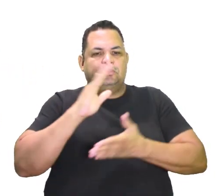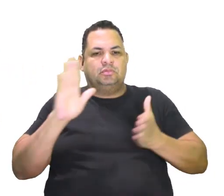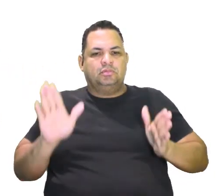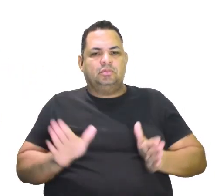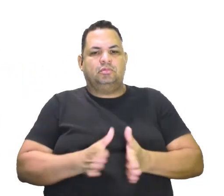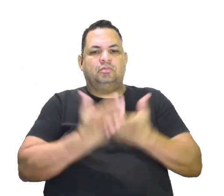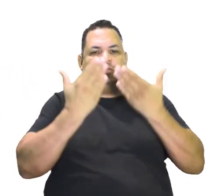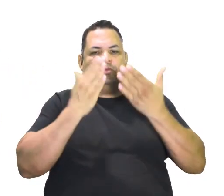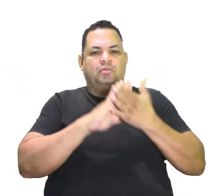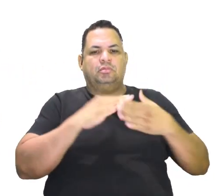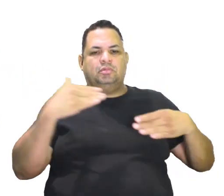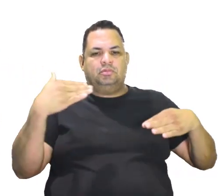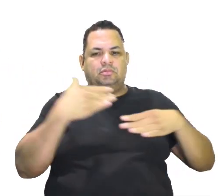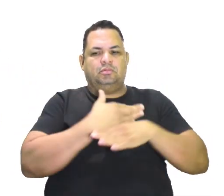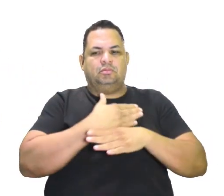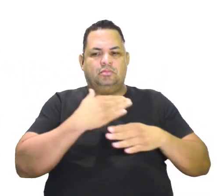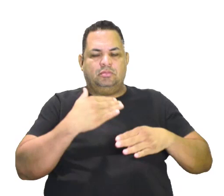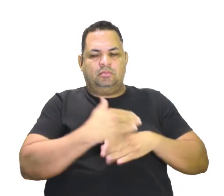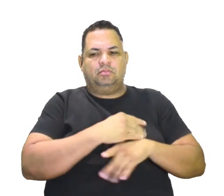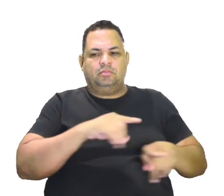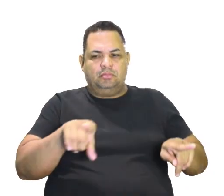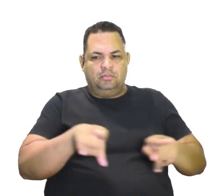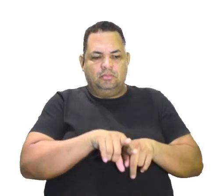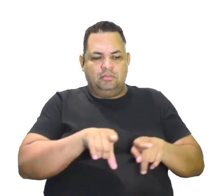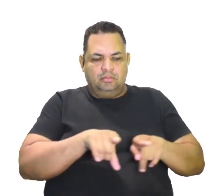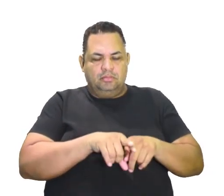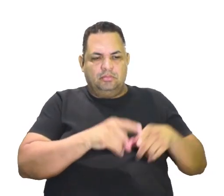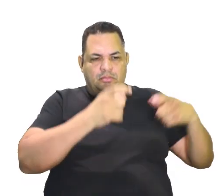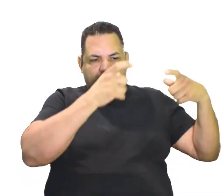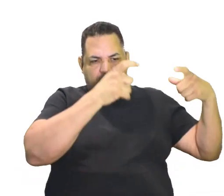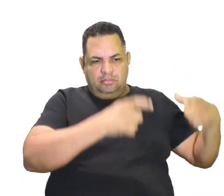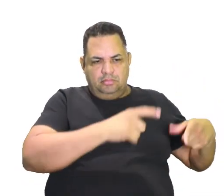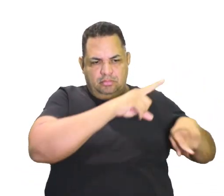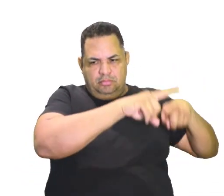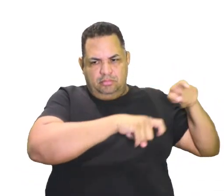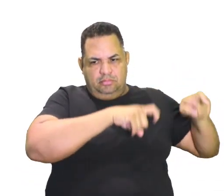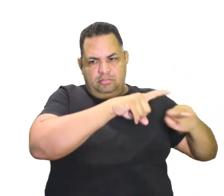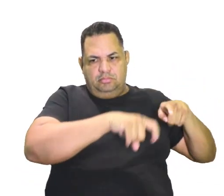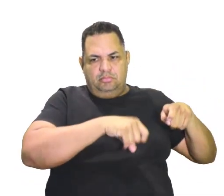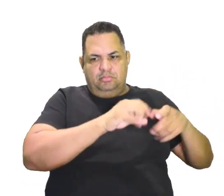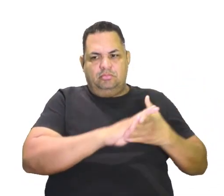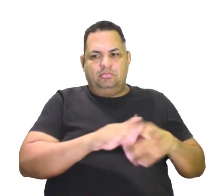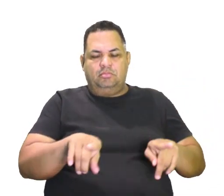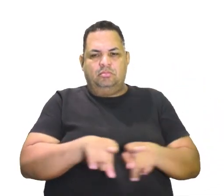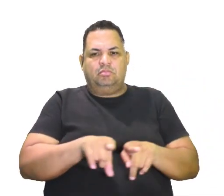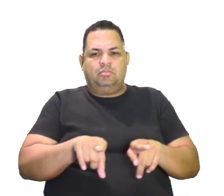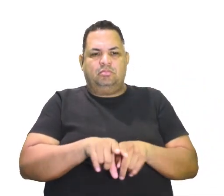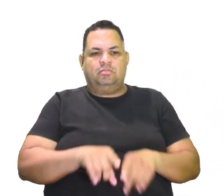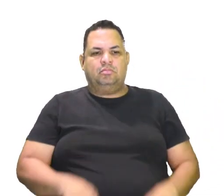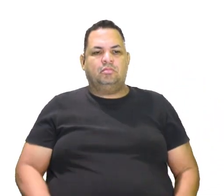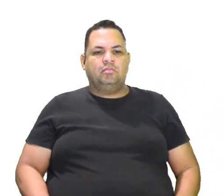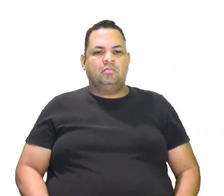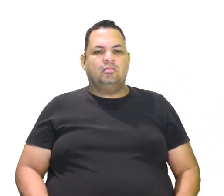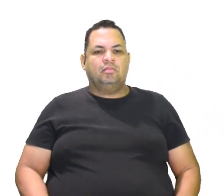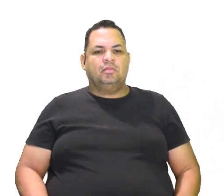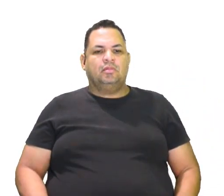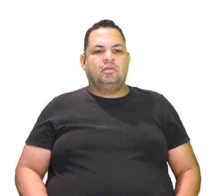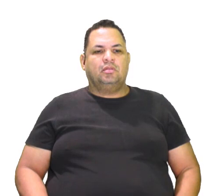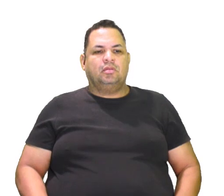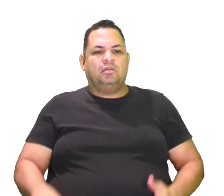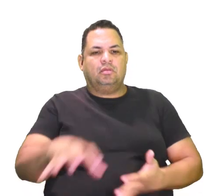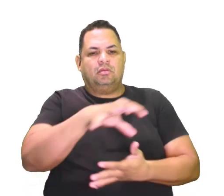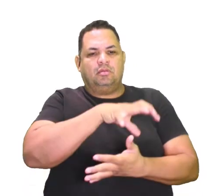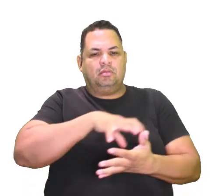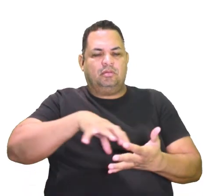zona urbana e rural, né? Com essa mudança, as pessoas ficaram um pouco perdidas. Ou seja, outra coisa também,